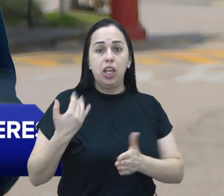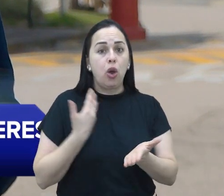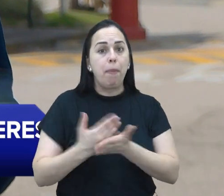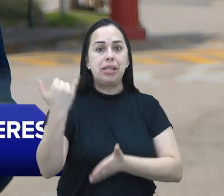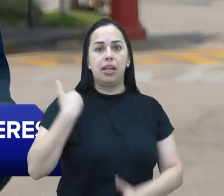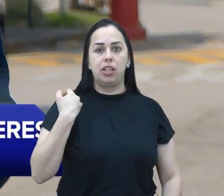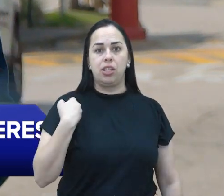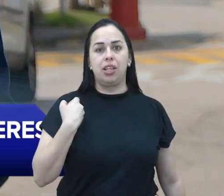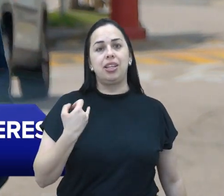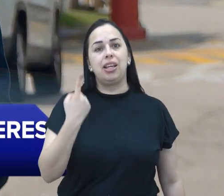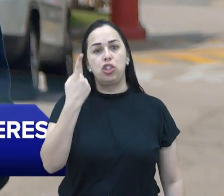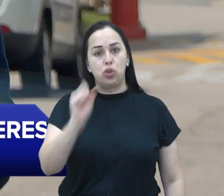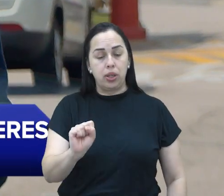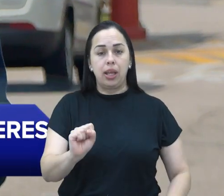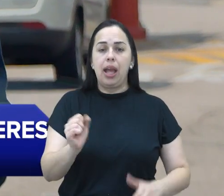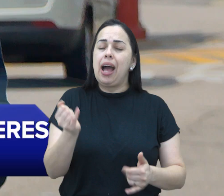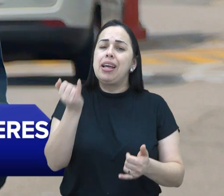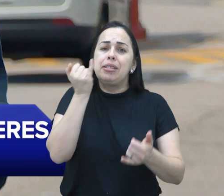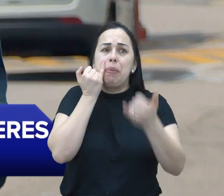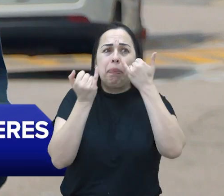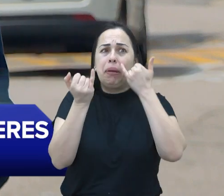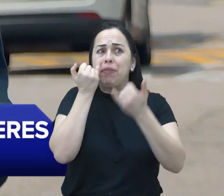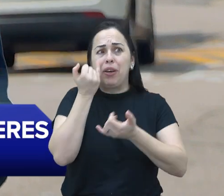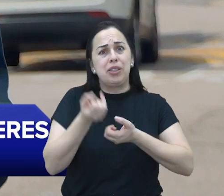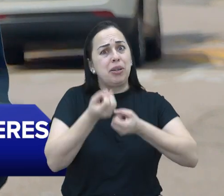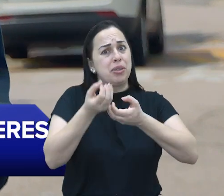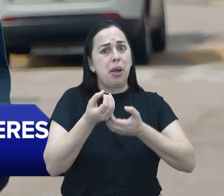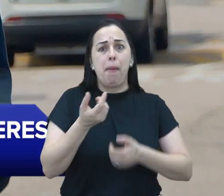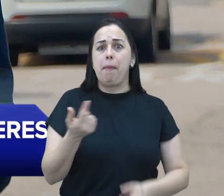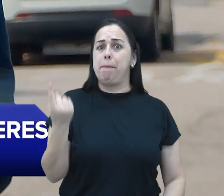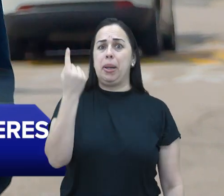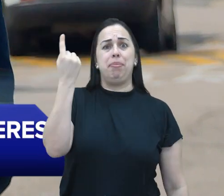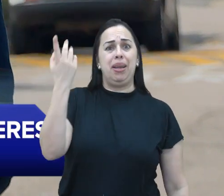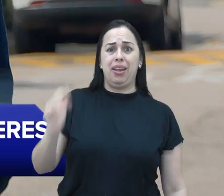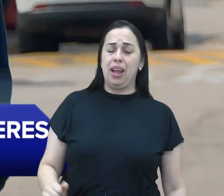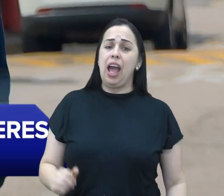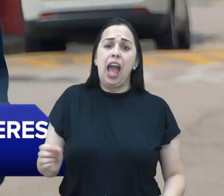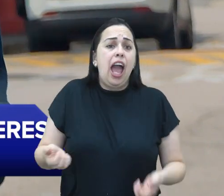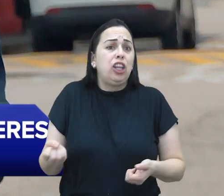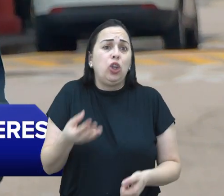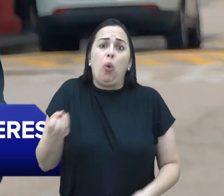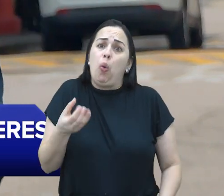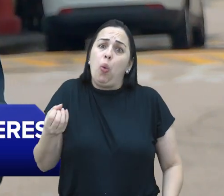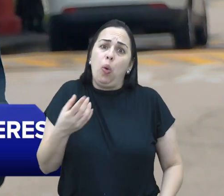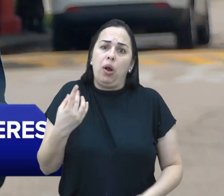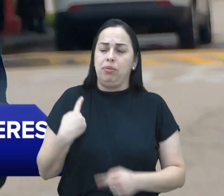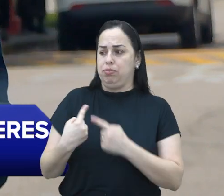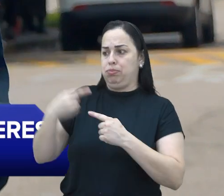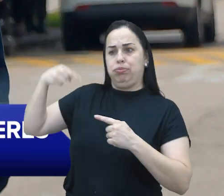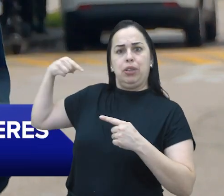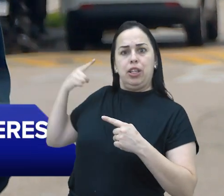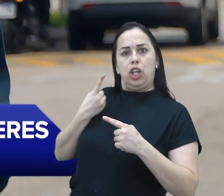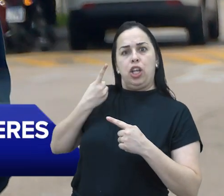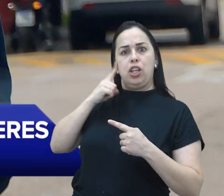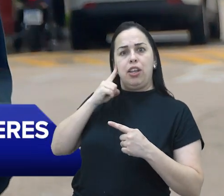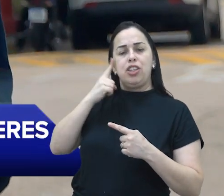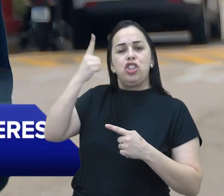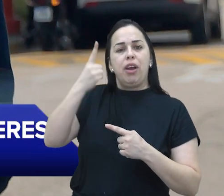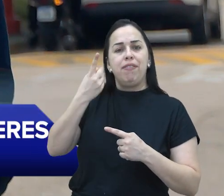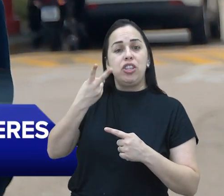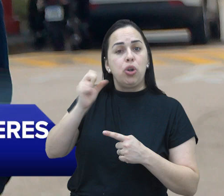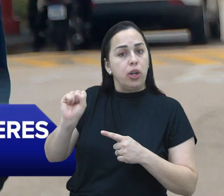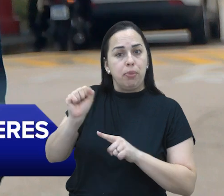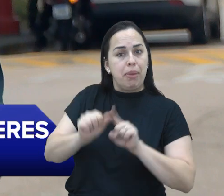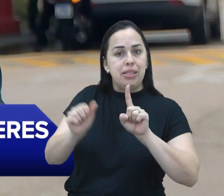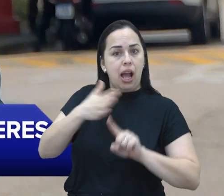aos 18 anos. Essas são as primeiras informações. É uma notícia, é algo novo, foi publicado no último dia 28 de agosto.